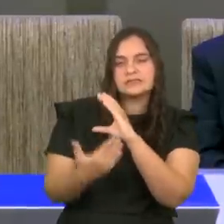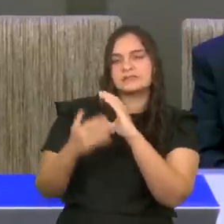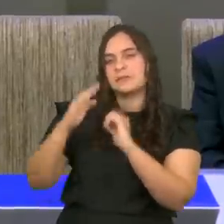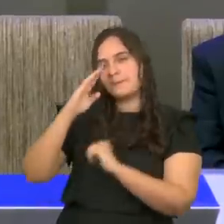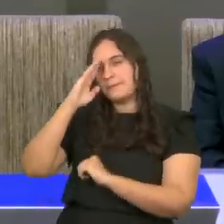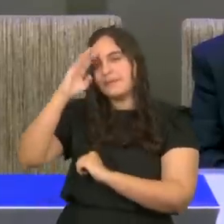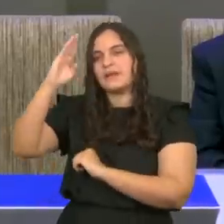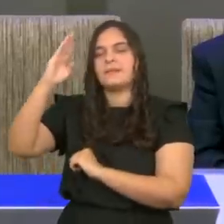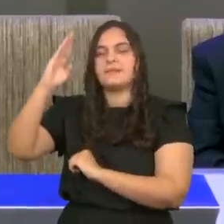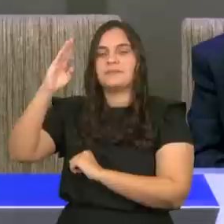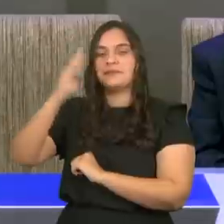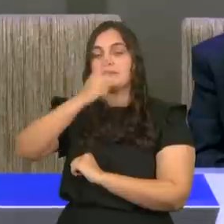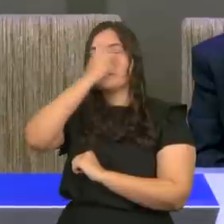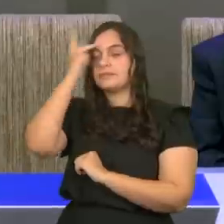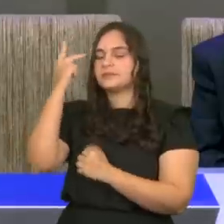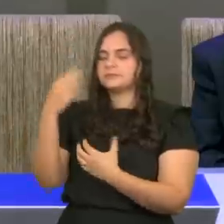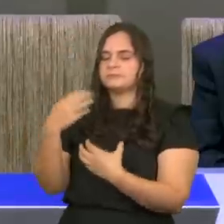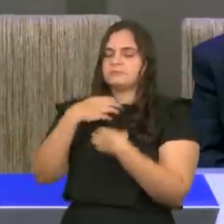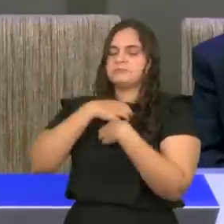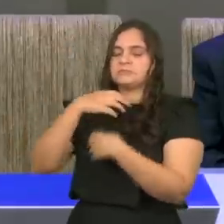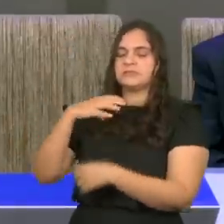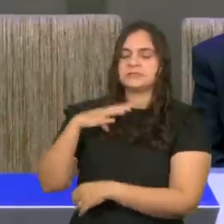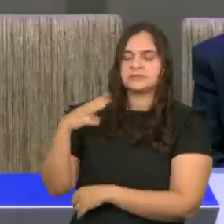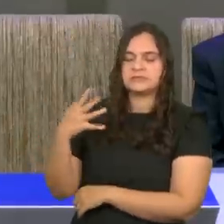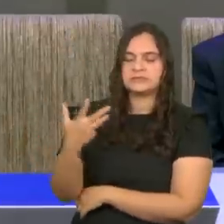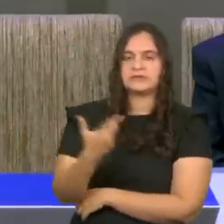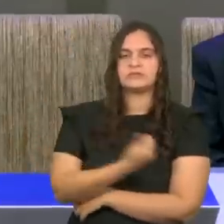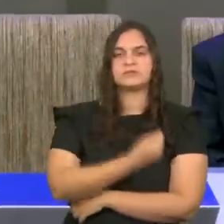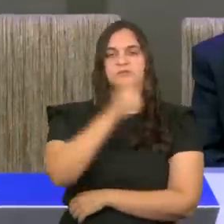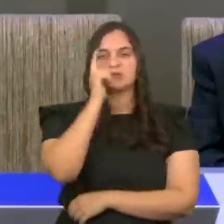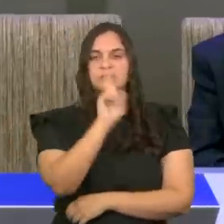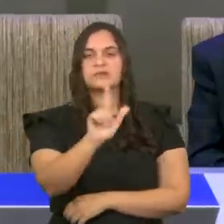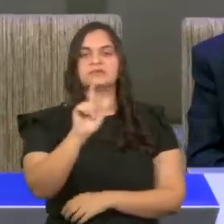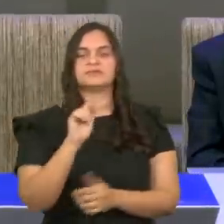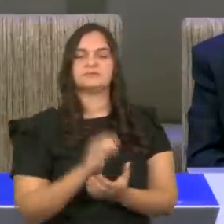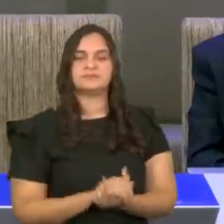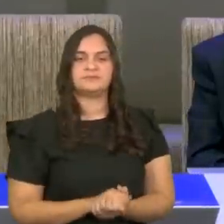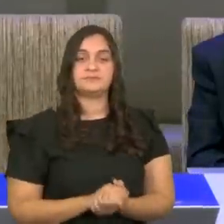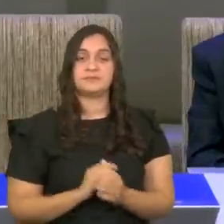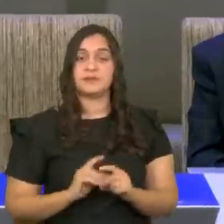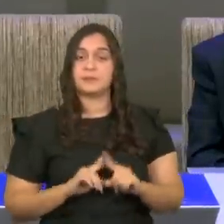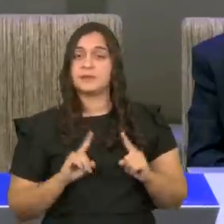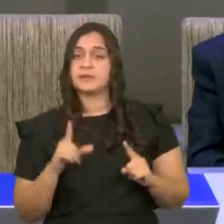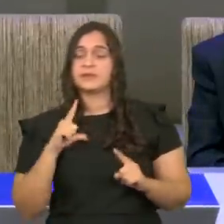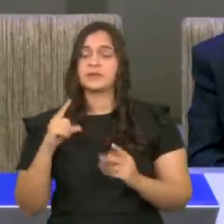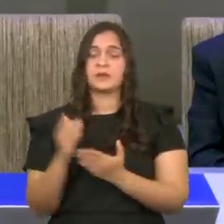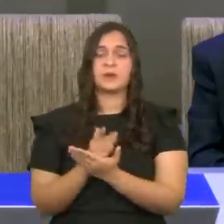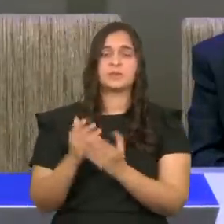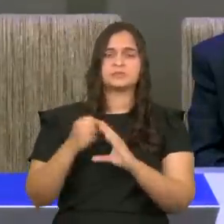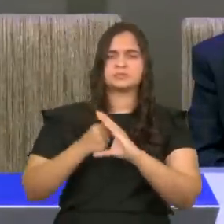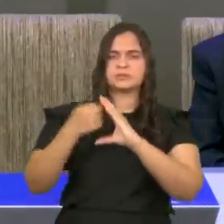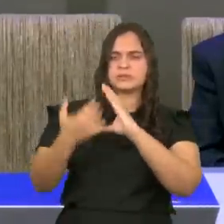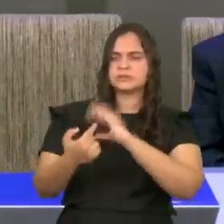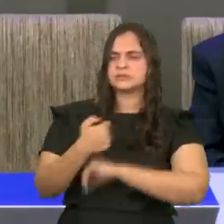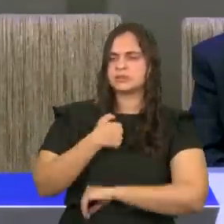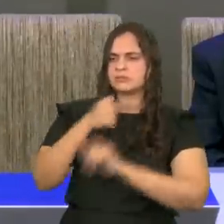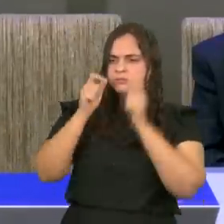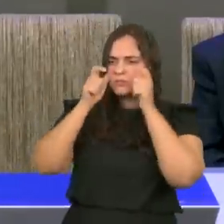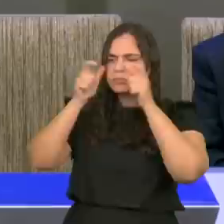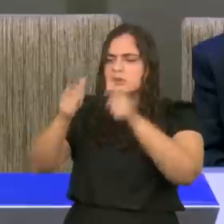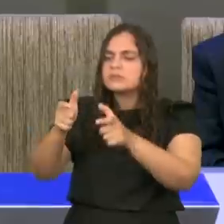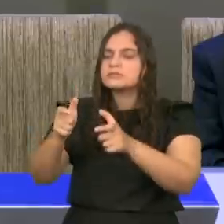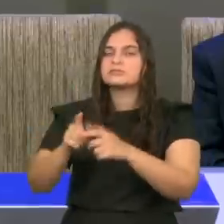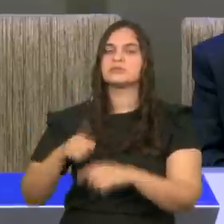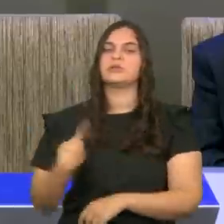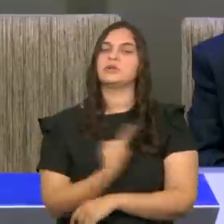Mas, o lírio tem algumas características, que me salta a atenção, que